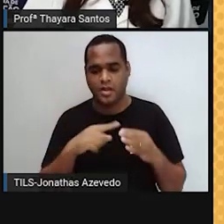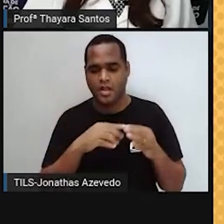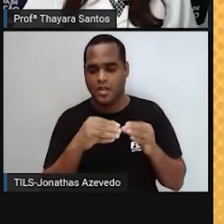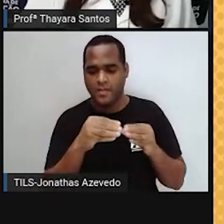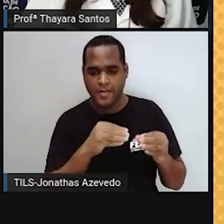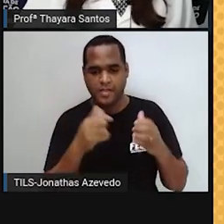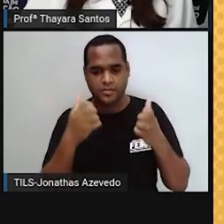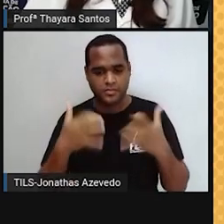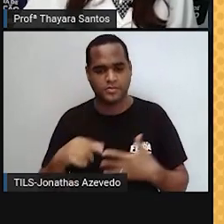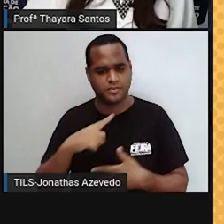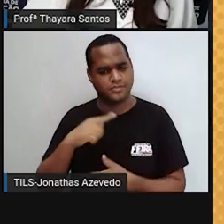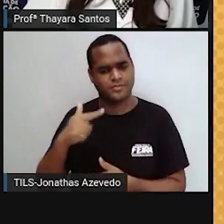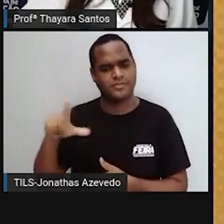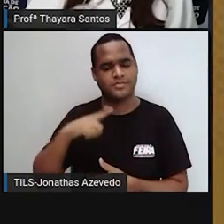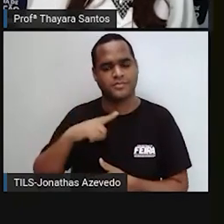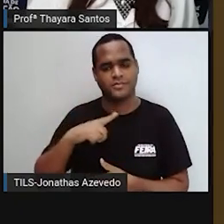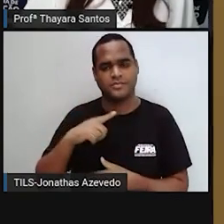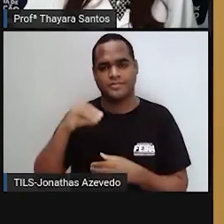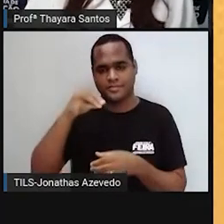vaginal.